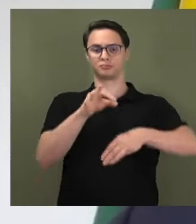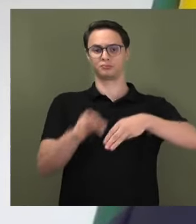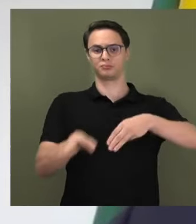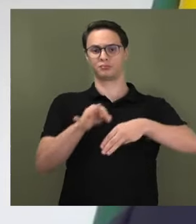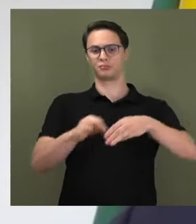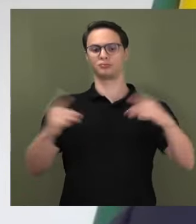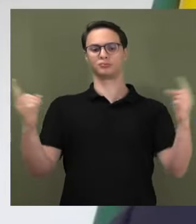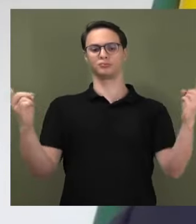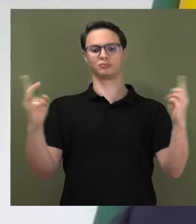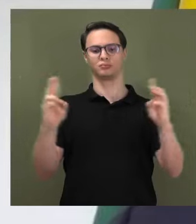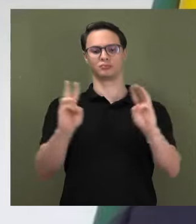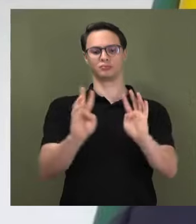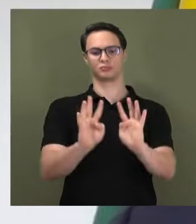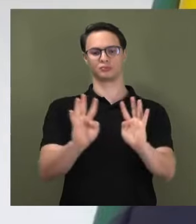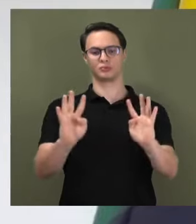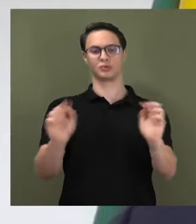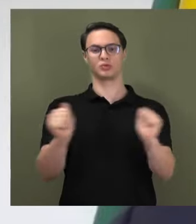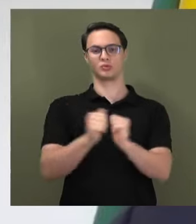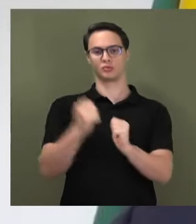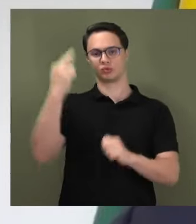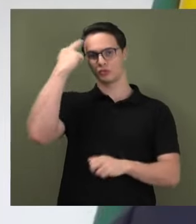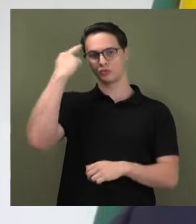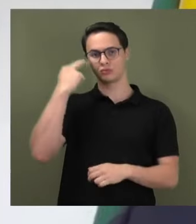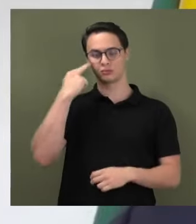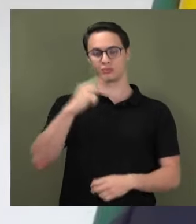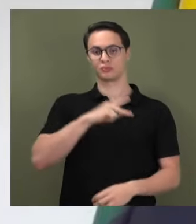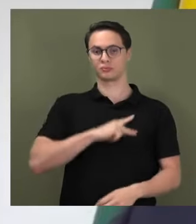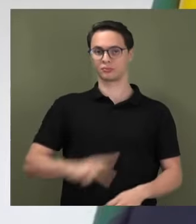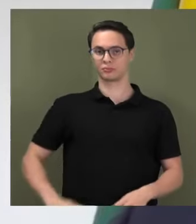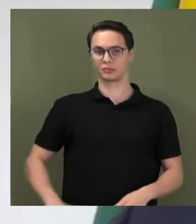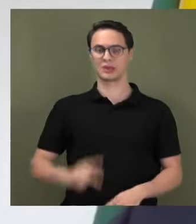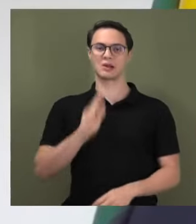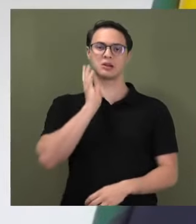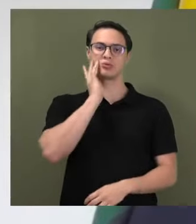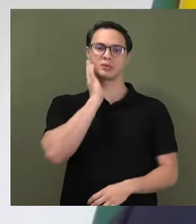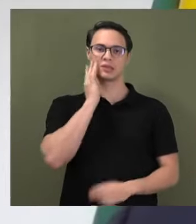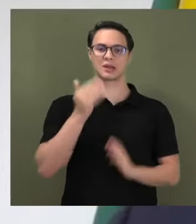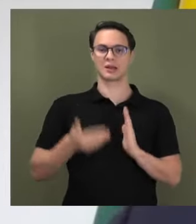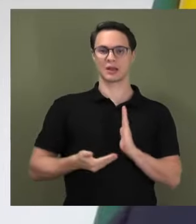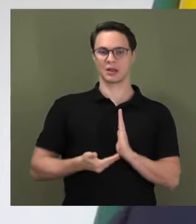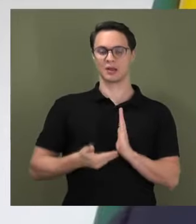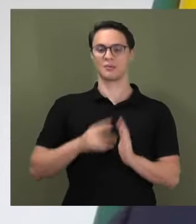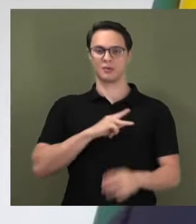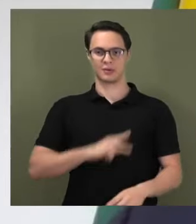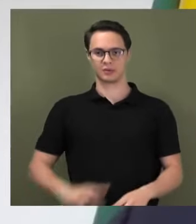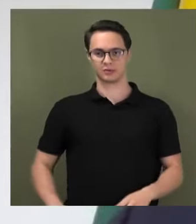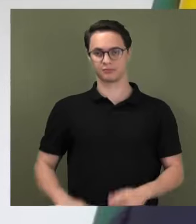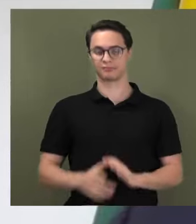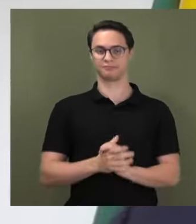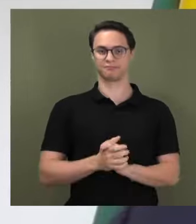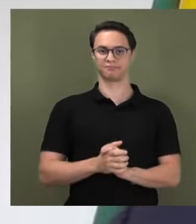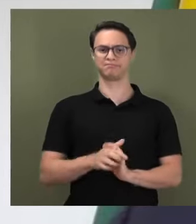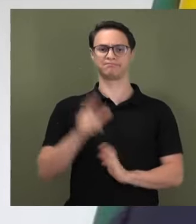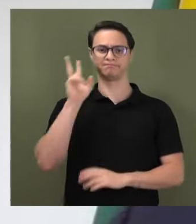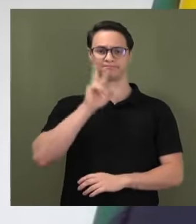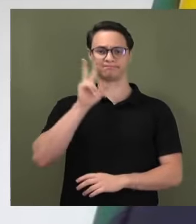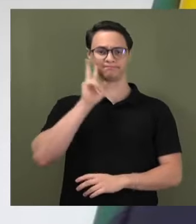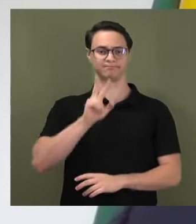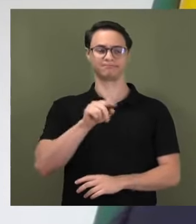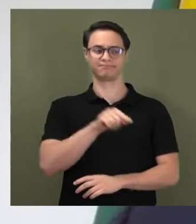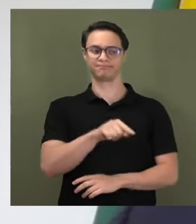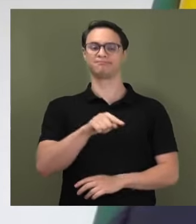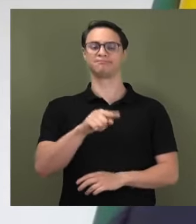o presidente dessa casa, Rodrigo Pacheco, Arthur Lira, essa imagem não vai sair tão cedo da cabeça dos